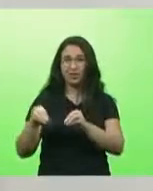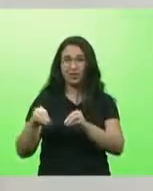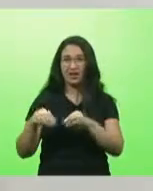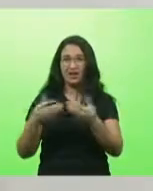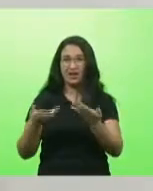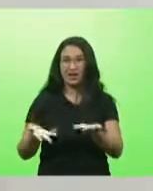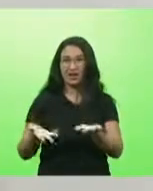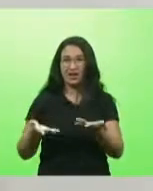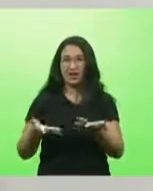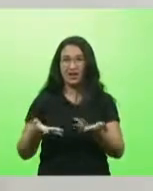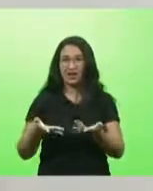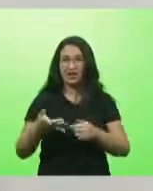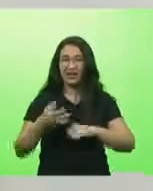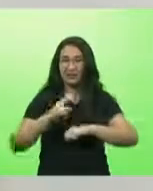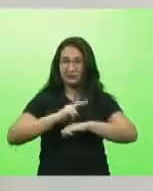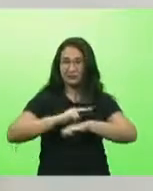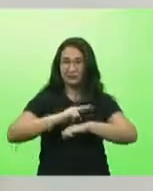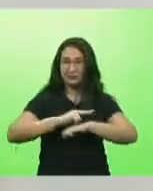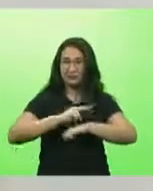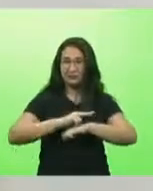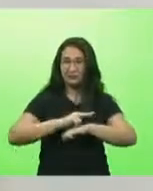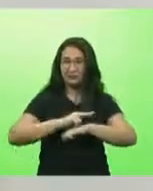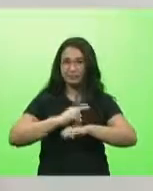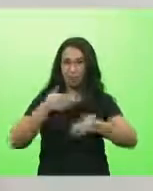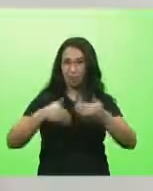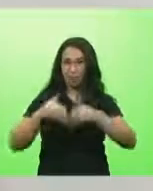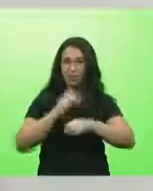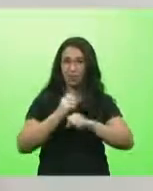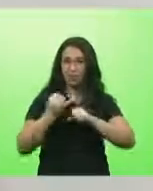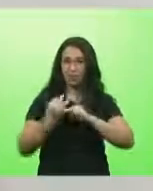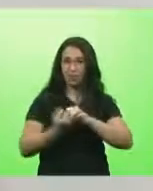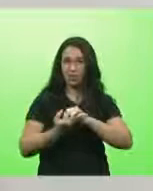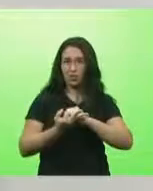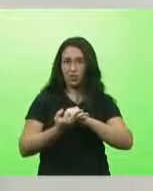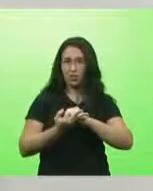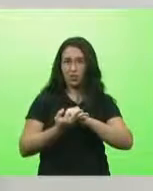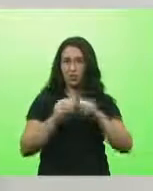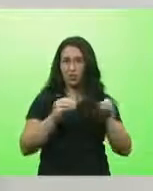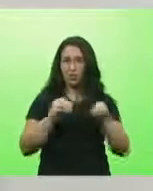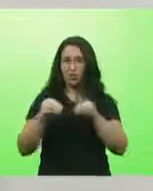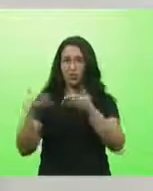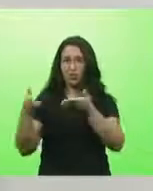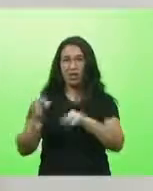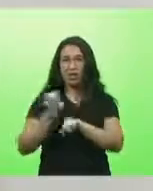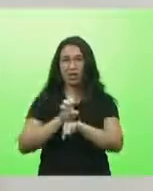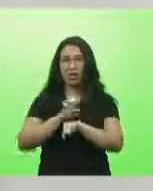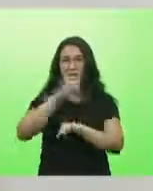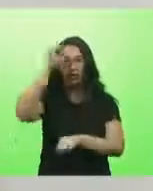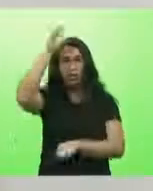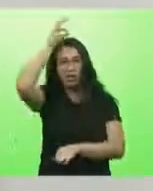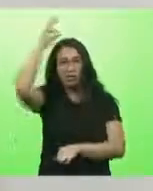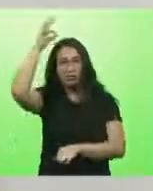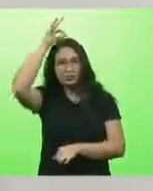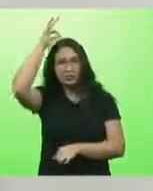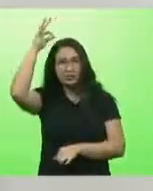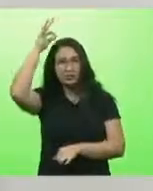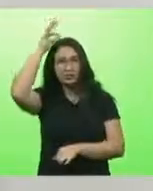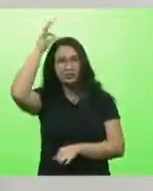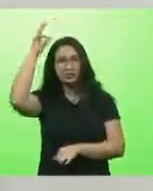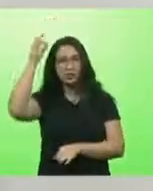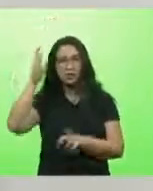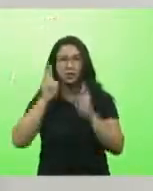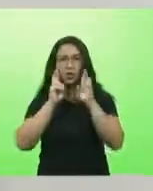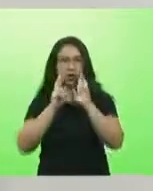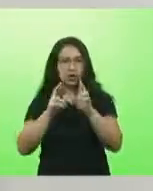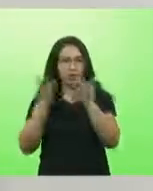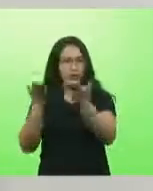pessoas que estão em tratamento do Covid para o Estado do Espírito Santo, o que é com todo respeito ao Estado do